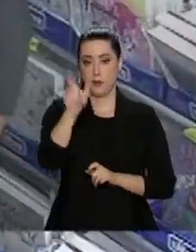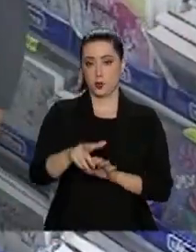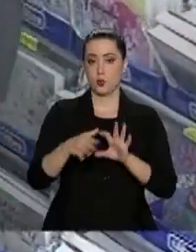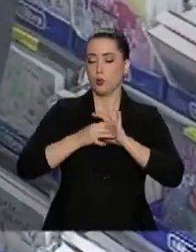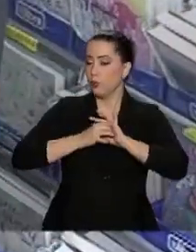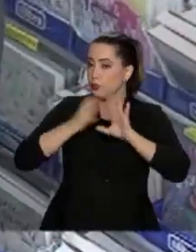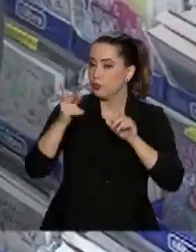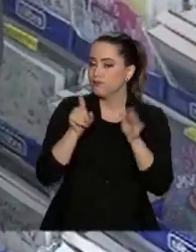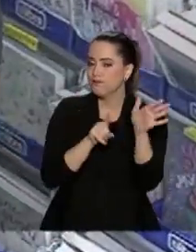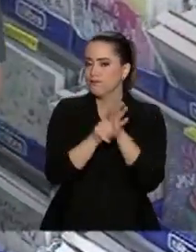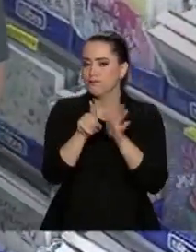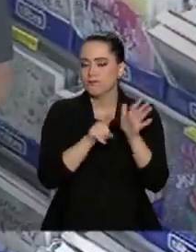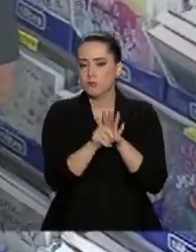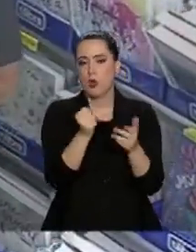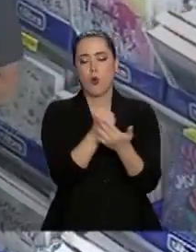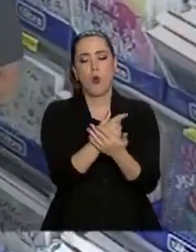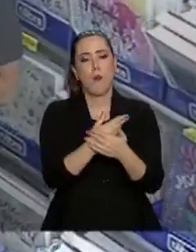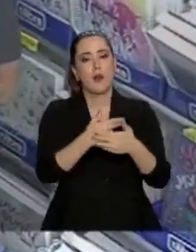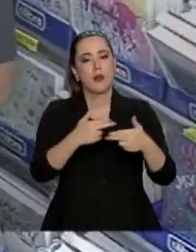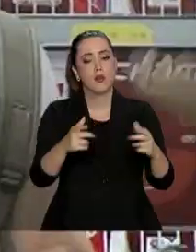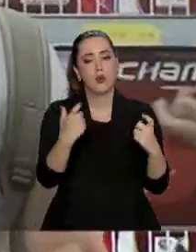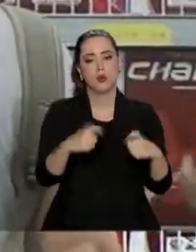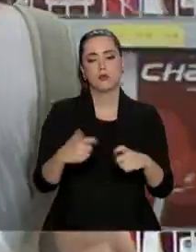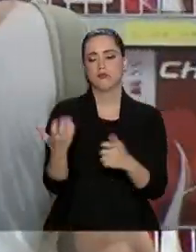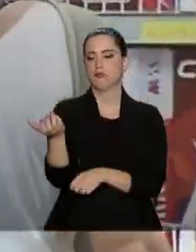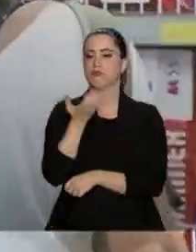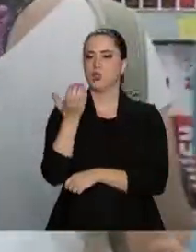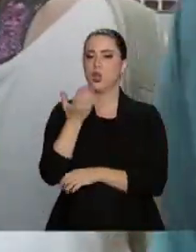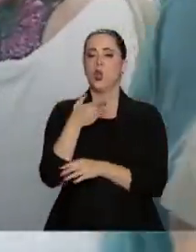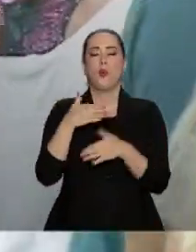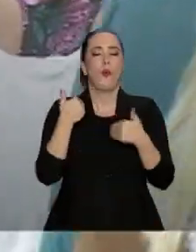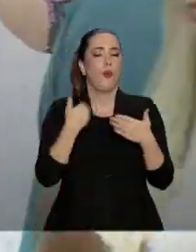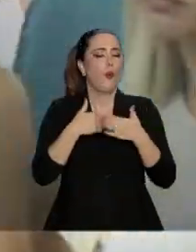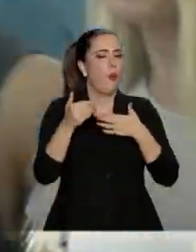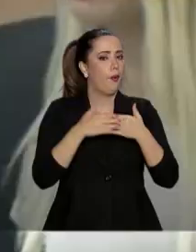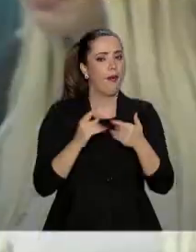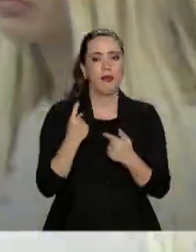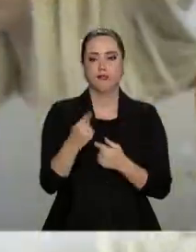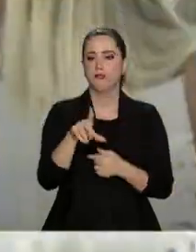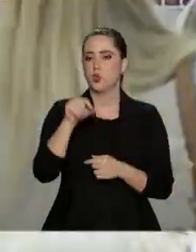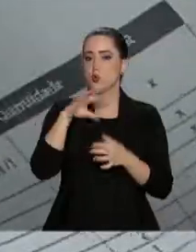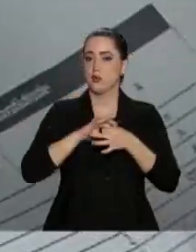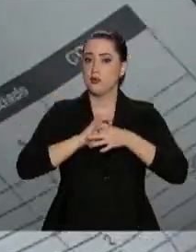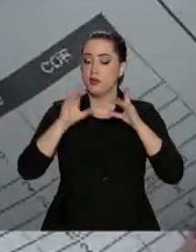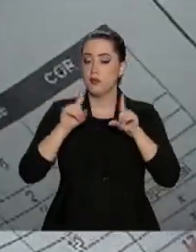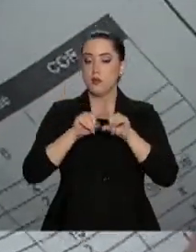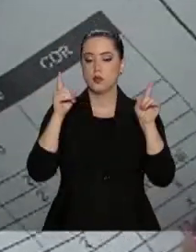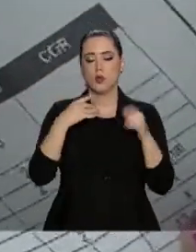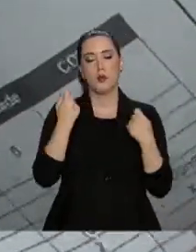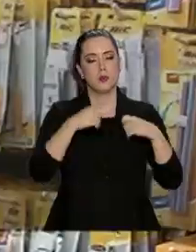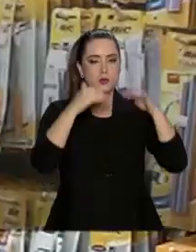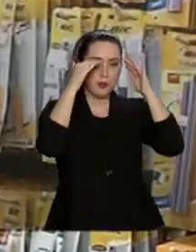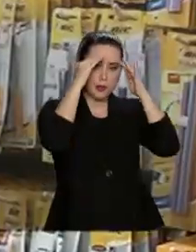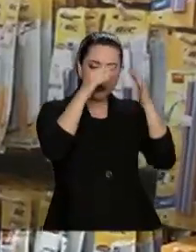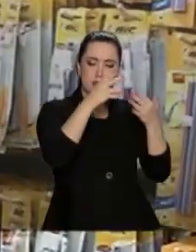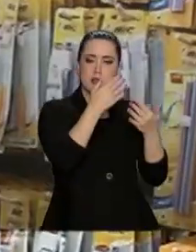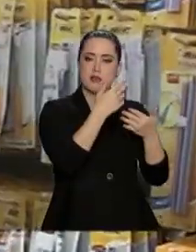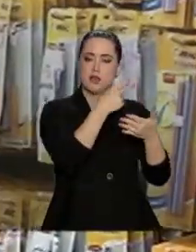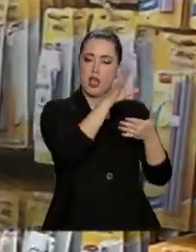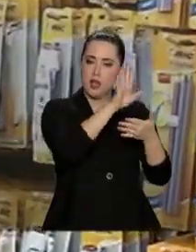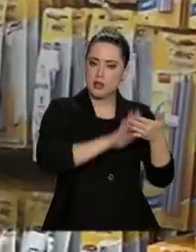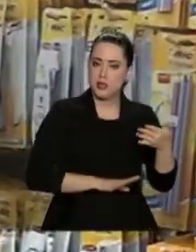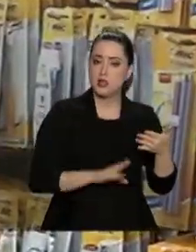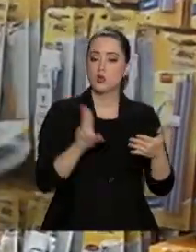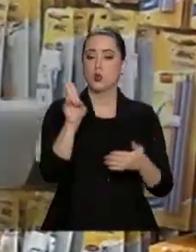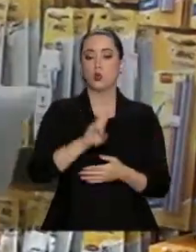livre para pesquisar e comprar o material na loja que escolher e da marca que quiser. E só é obrigado a seguir a lista dos produtos de